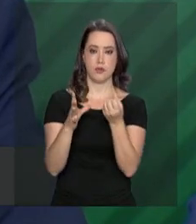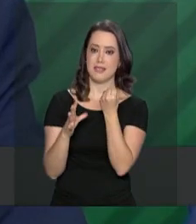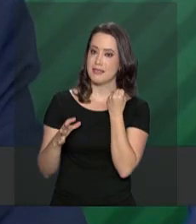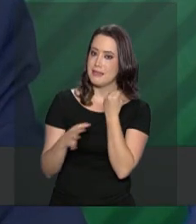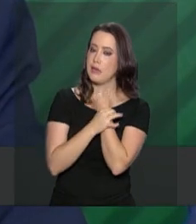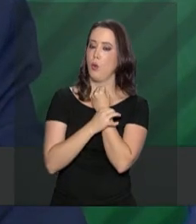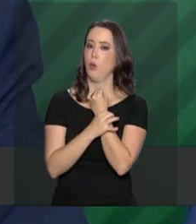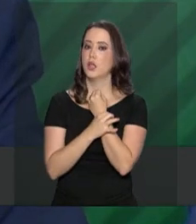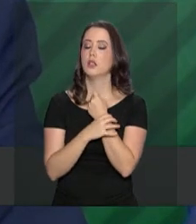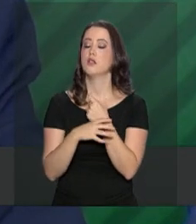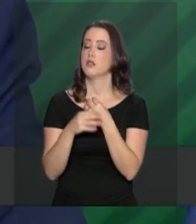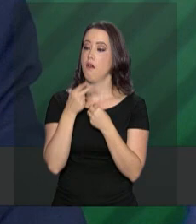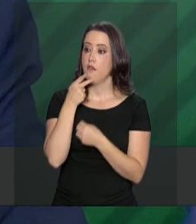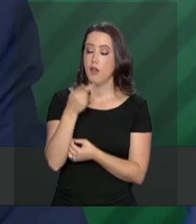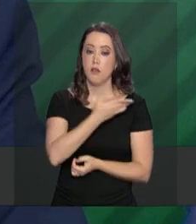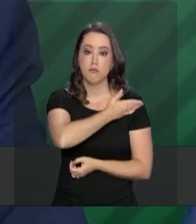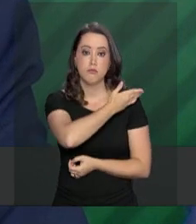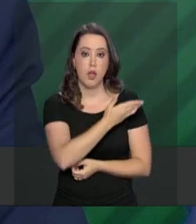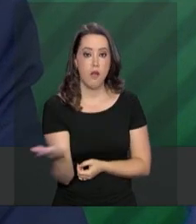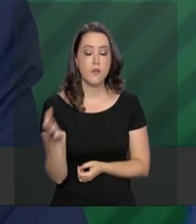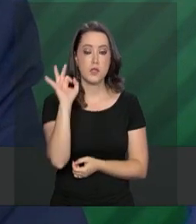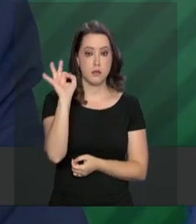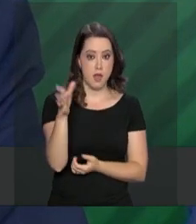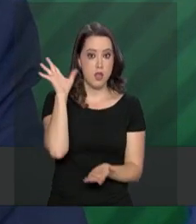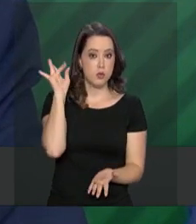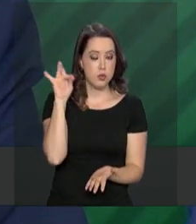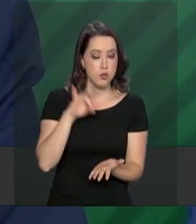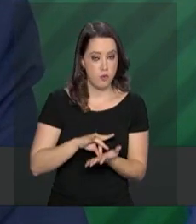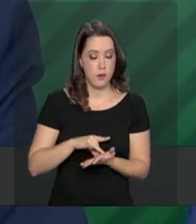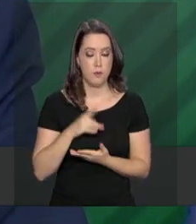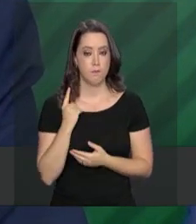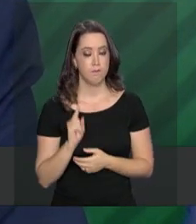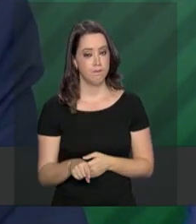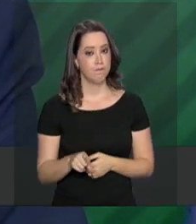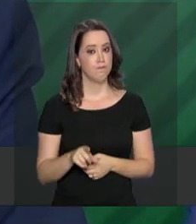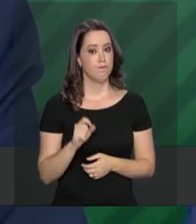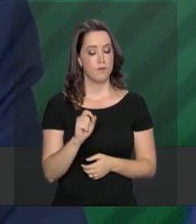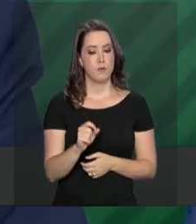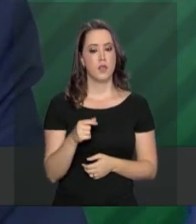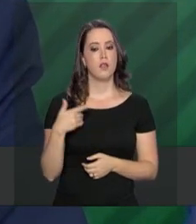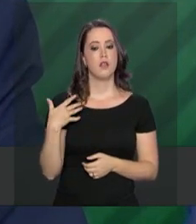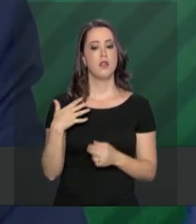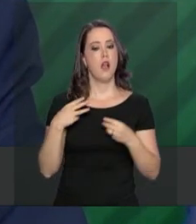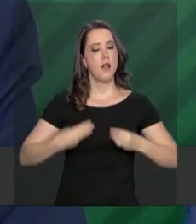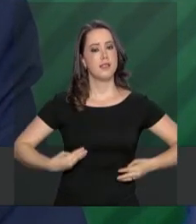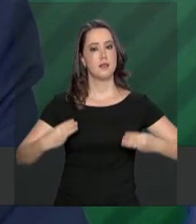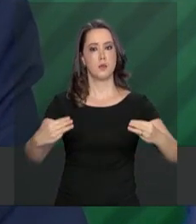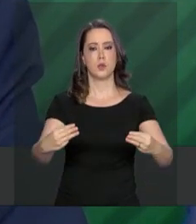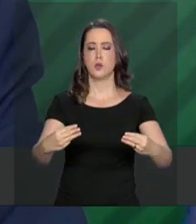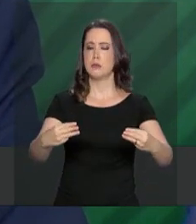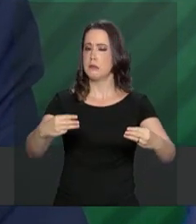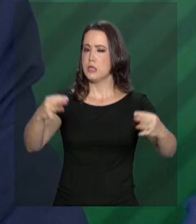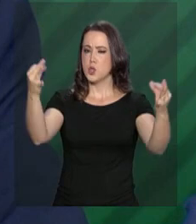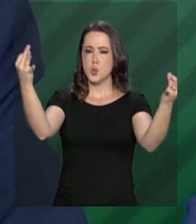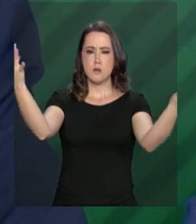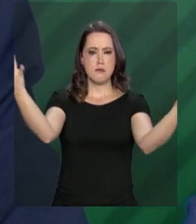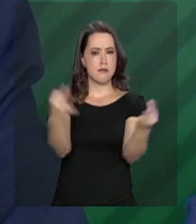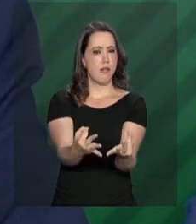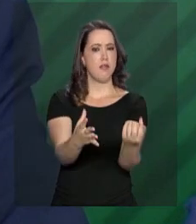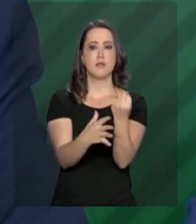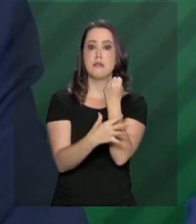e eu gostaria de assegurar com muita firmeza, a esplanada estará absolutamente